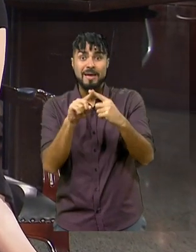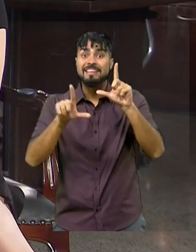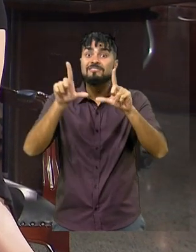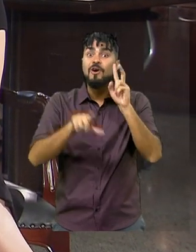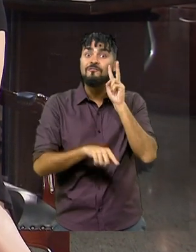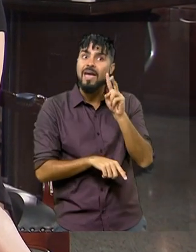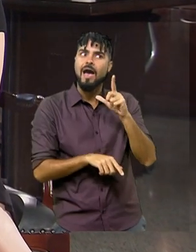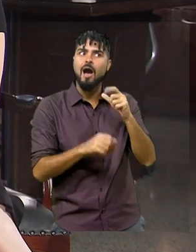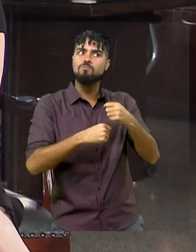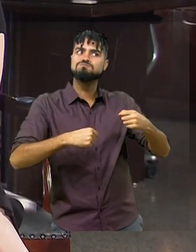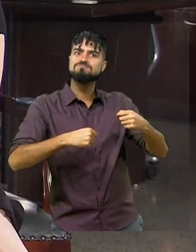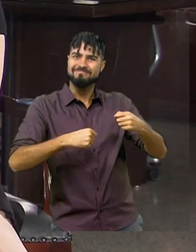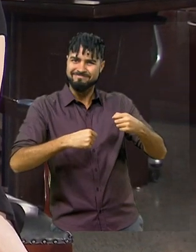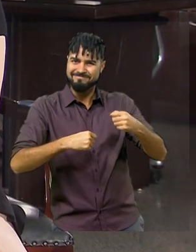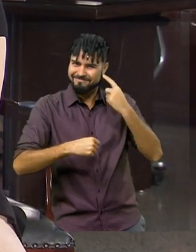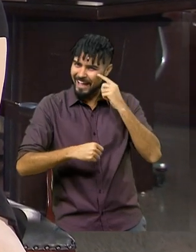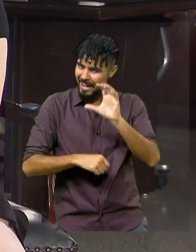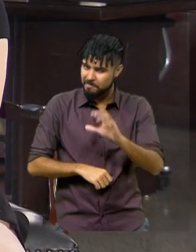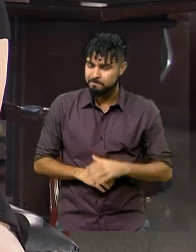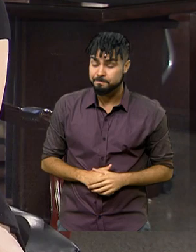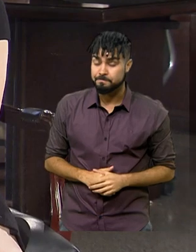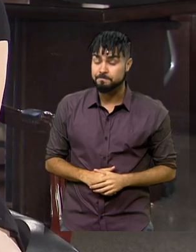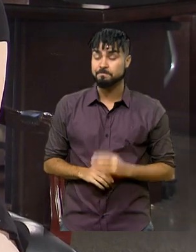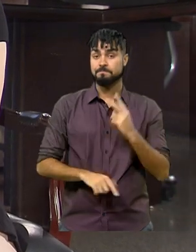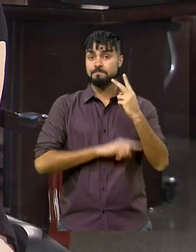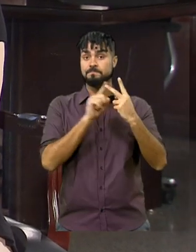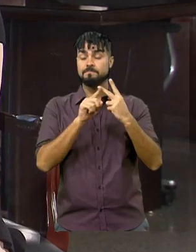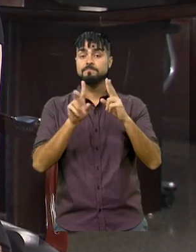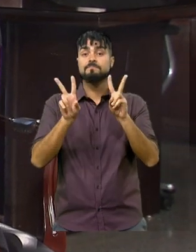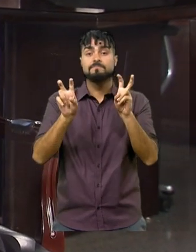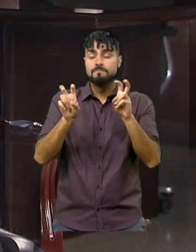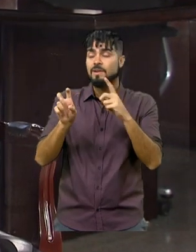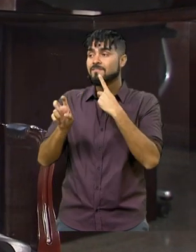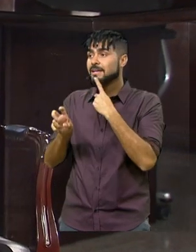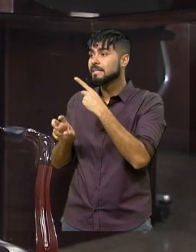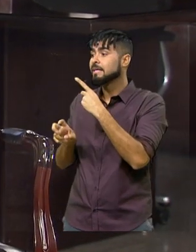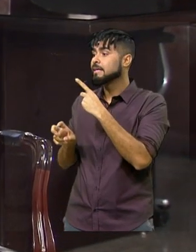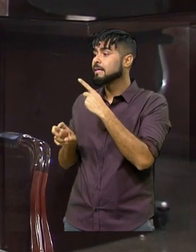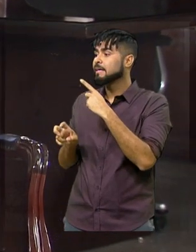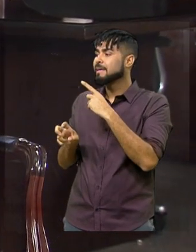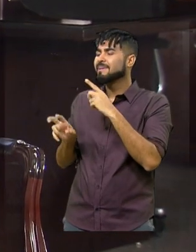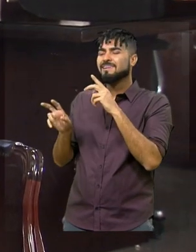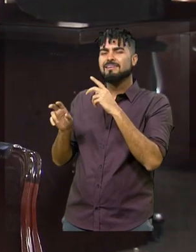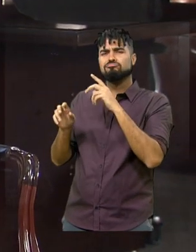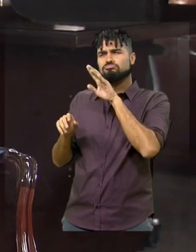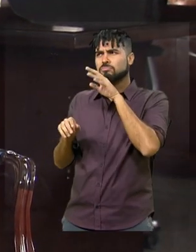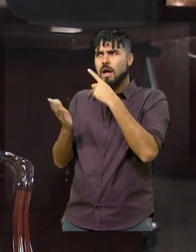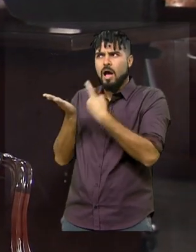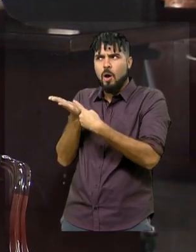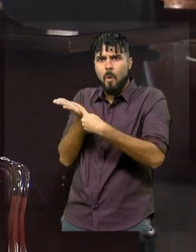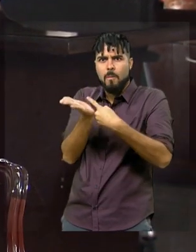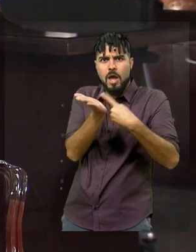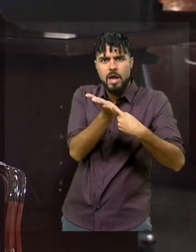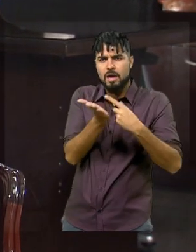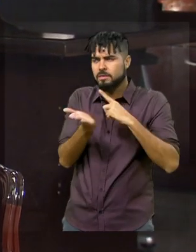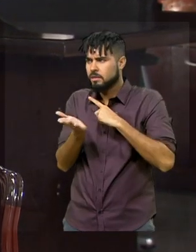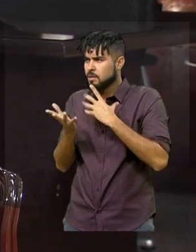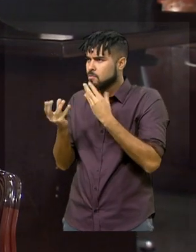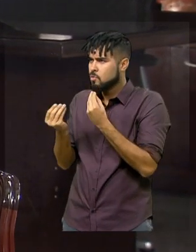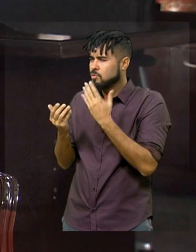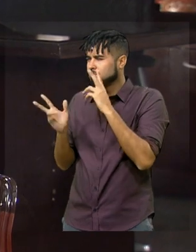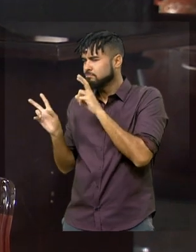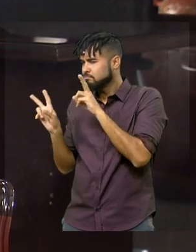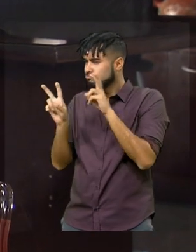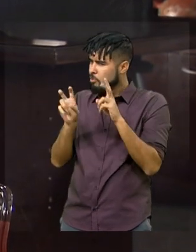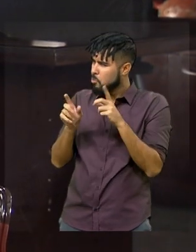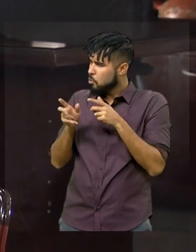engorda e engorda mesmo. Em relação a esse calendário, vamos dizer assim, de continuar assim, eu